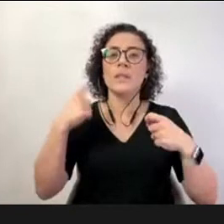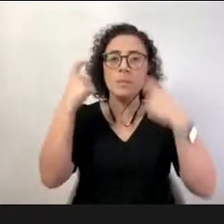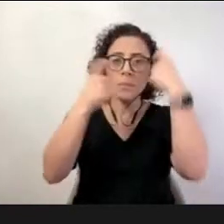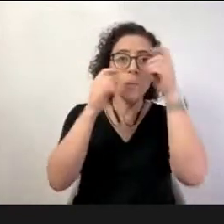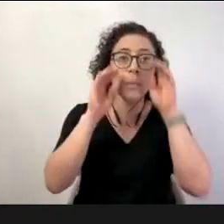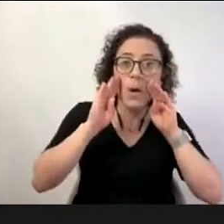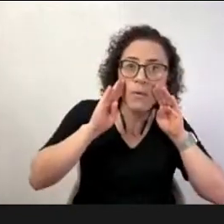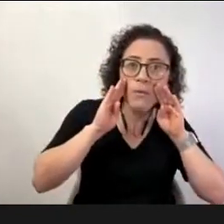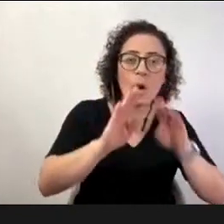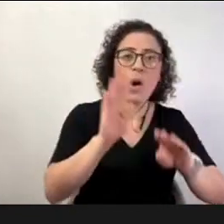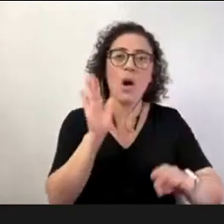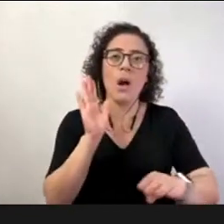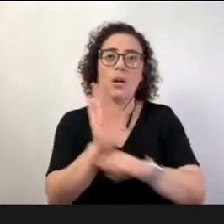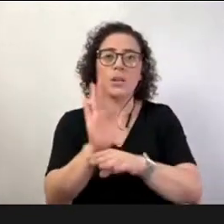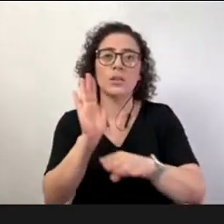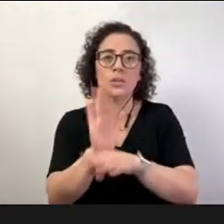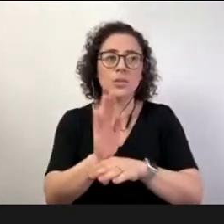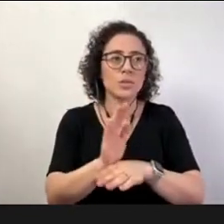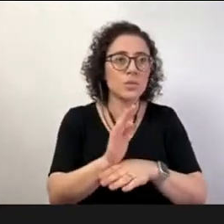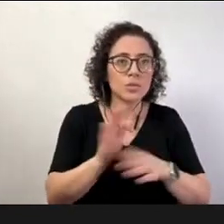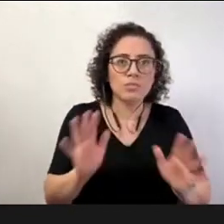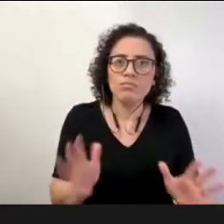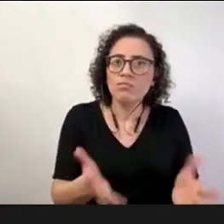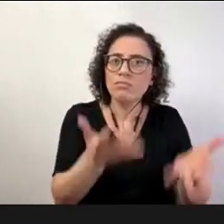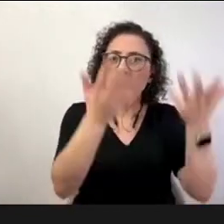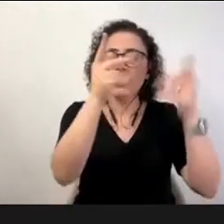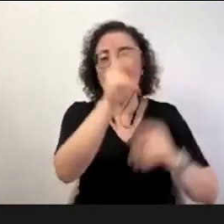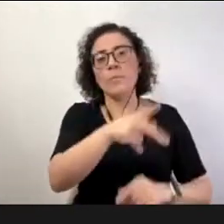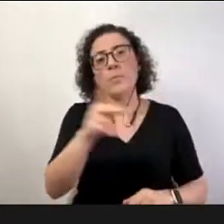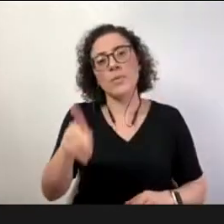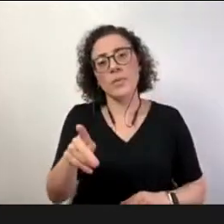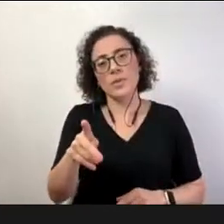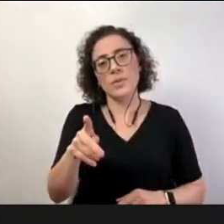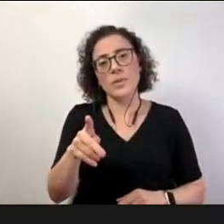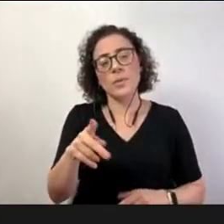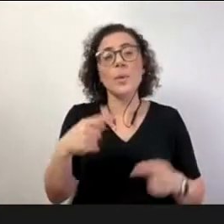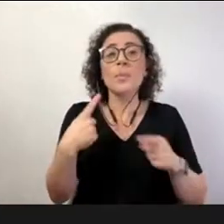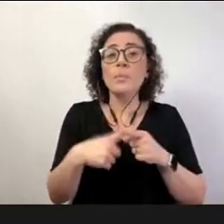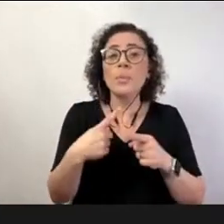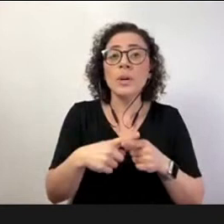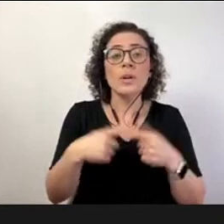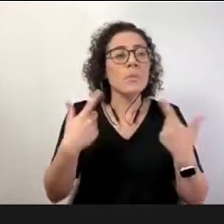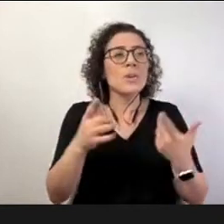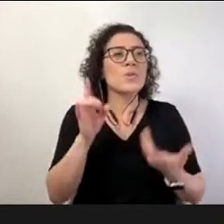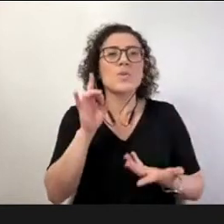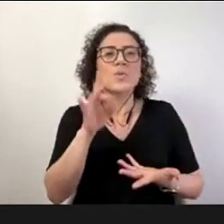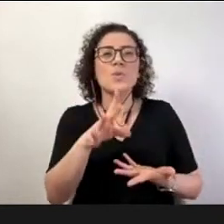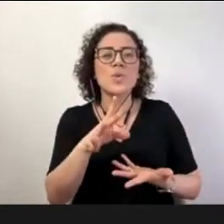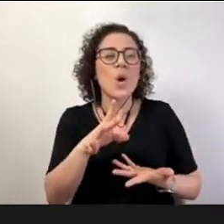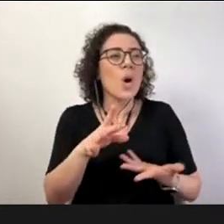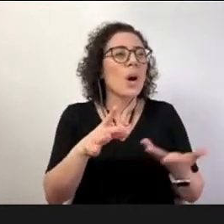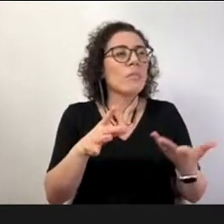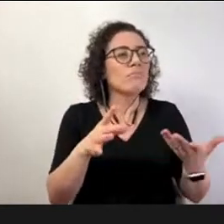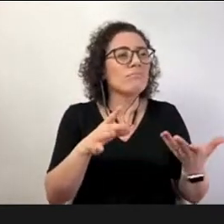que os professores são reforçados adequadamente recrutados bem formados